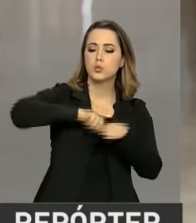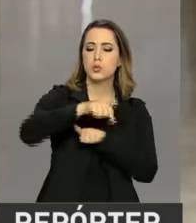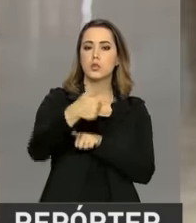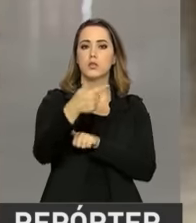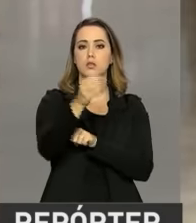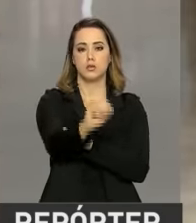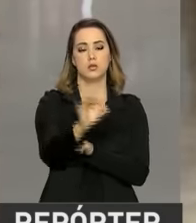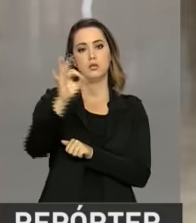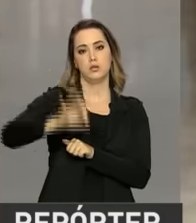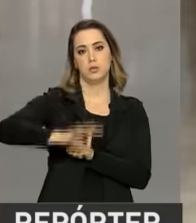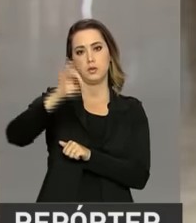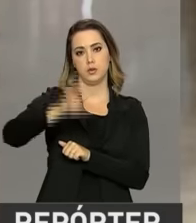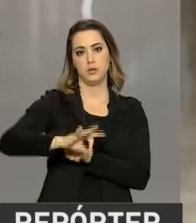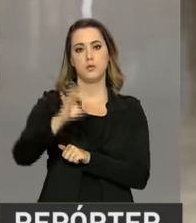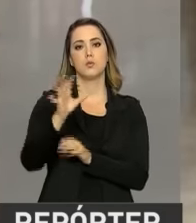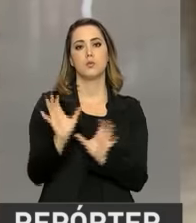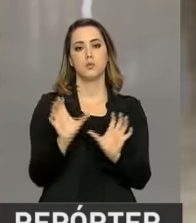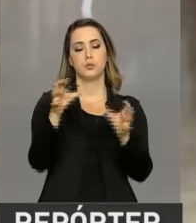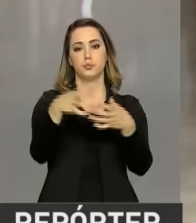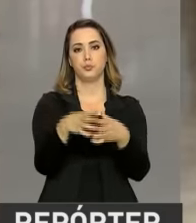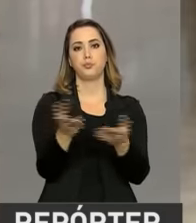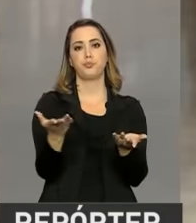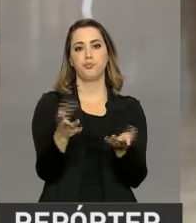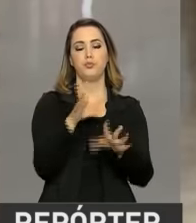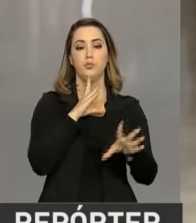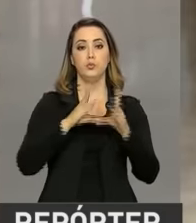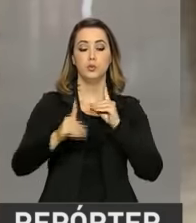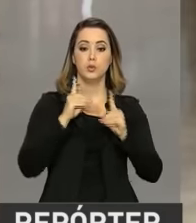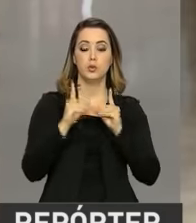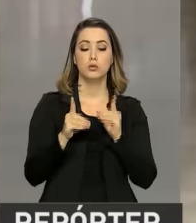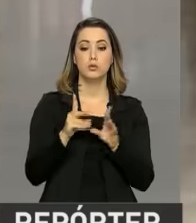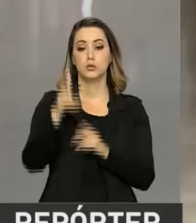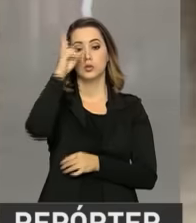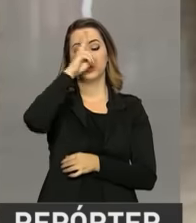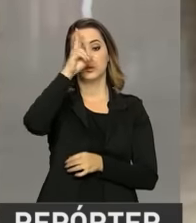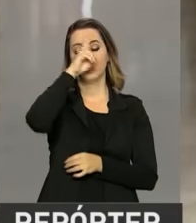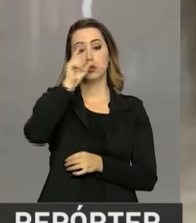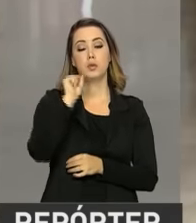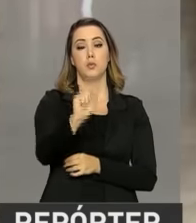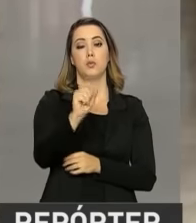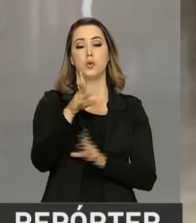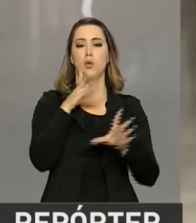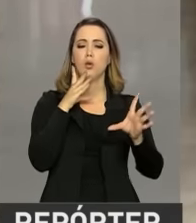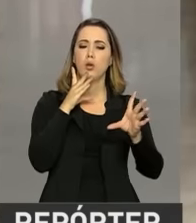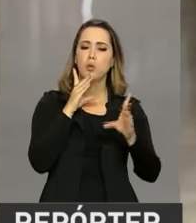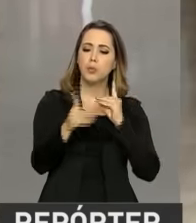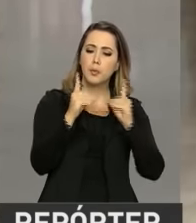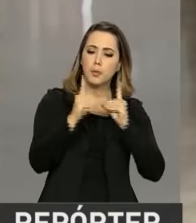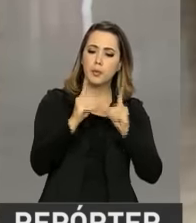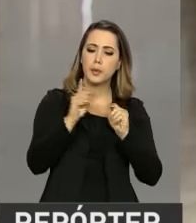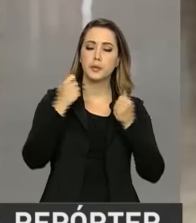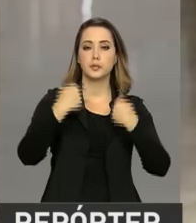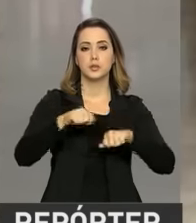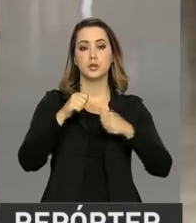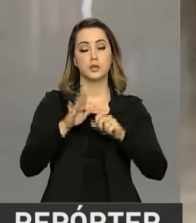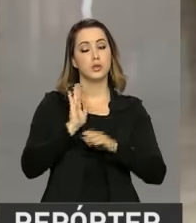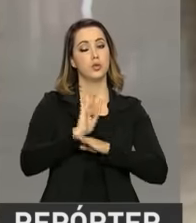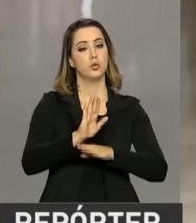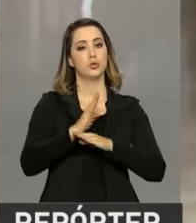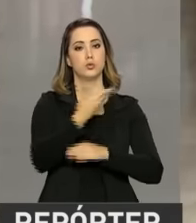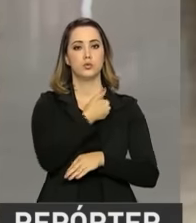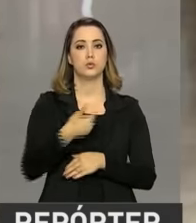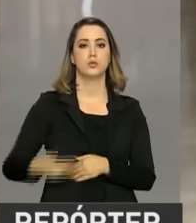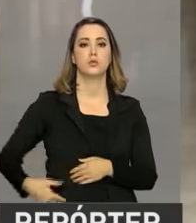No discurso de abertura da reunião, o presidente Temer lembrou que o diálogo é um dos suportes do governo, onde deve haver